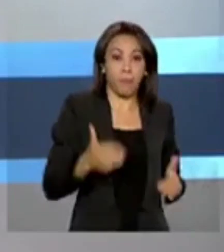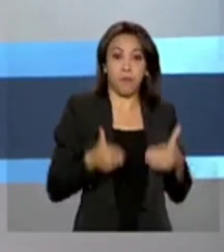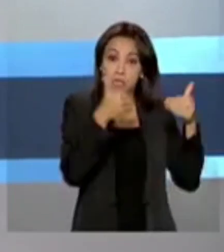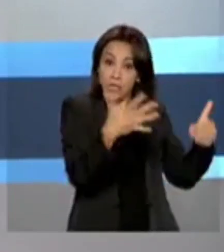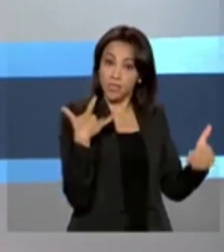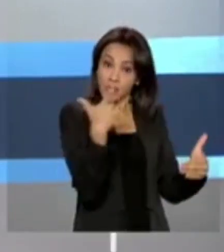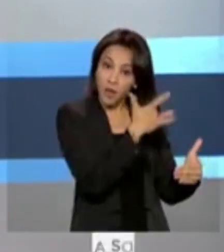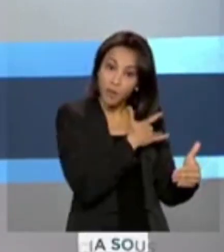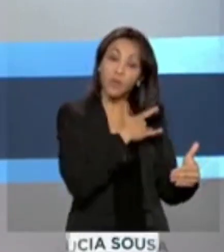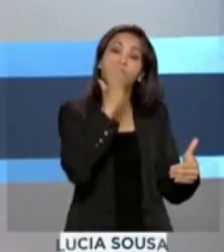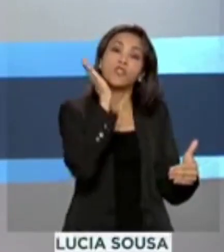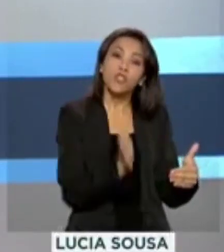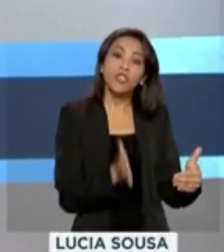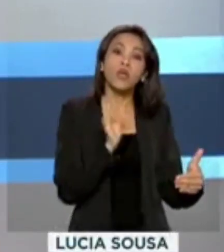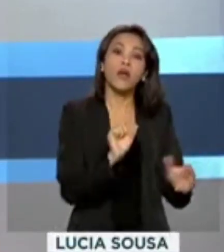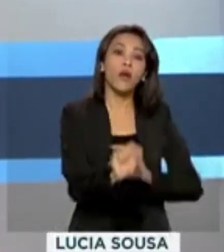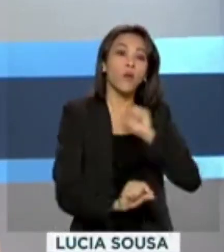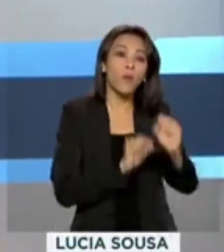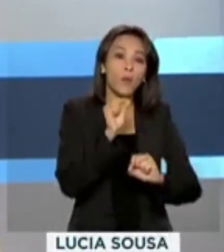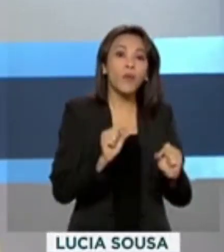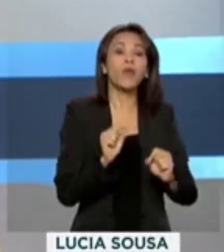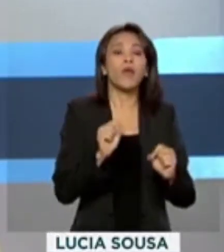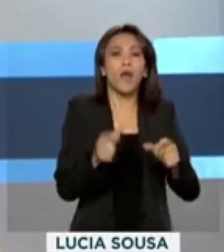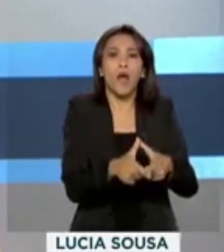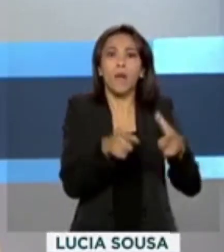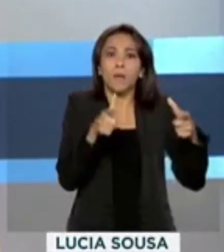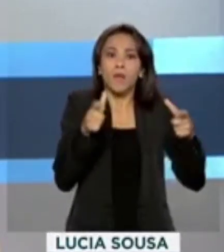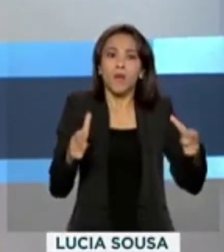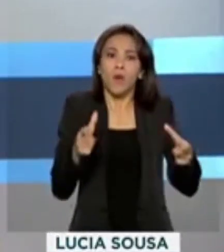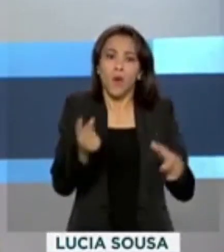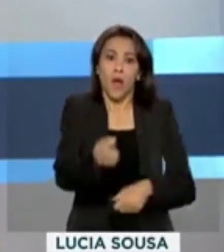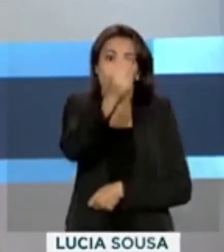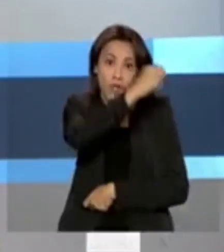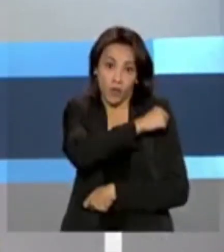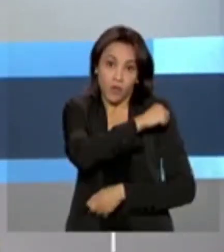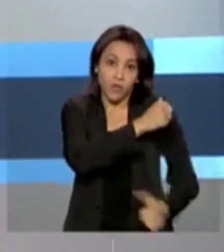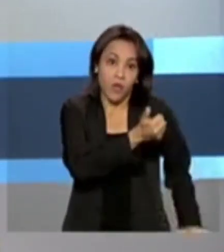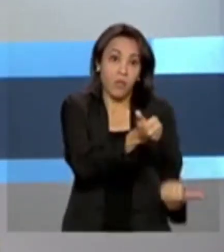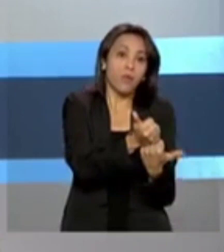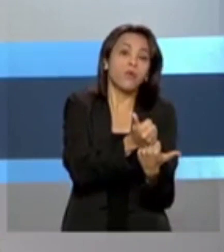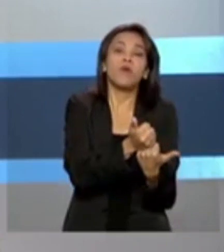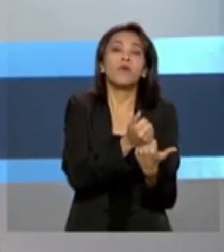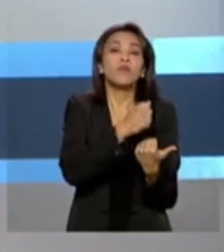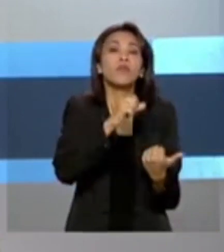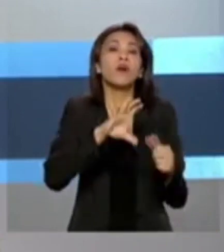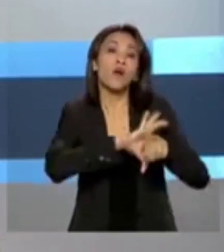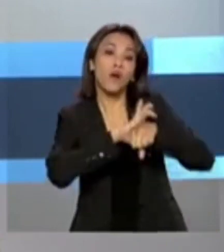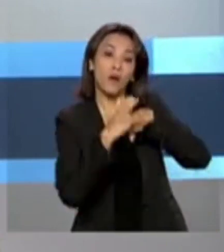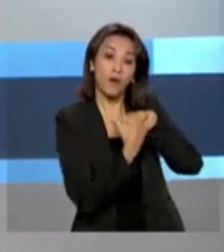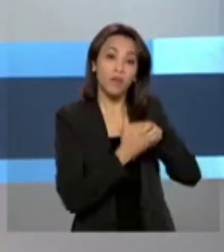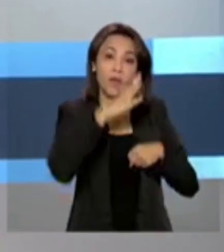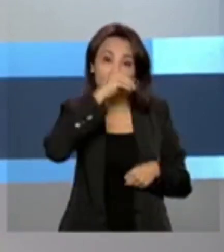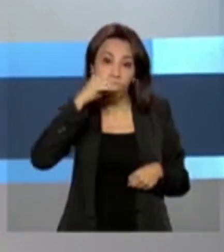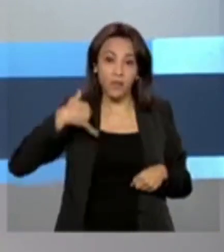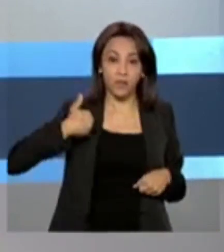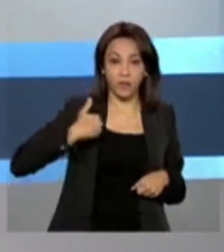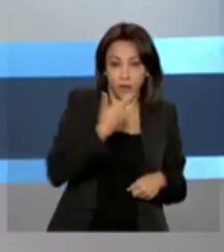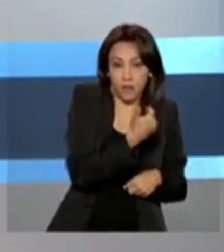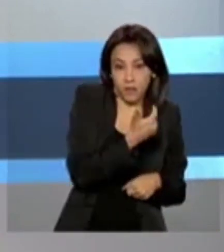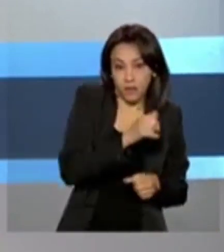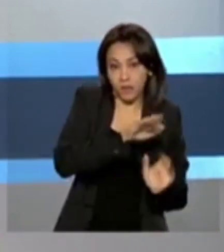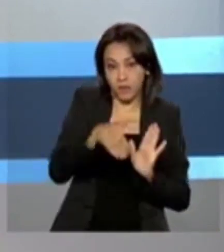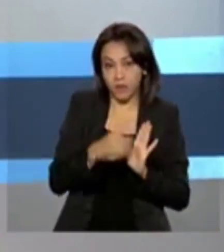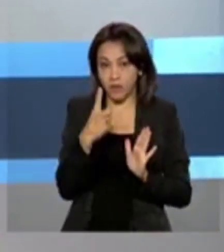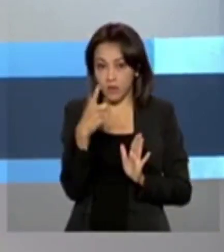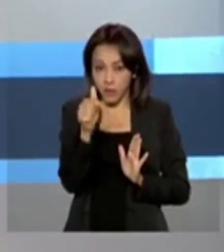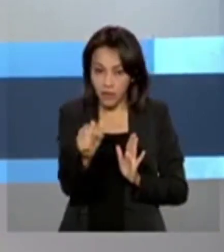Saúde ampliou a recomendação da dose de reforço contra a Covid-19 para adolescentes entre 12 e 17 anos. A